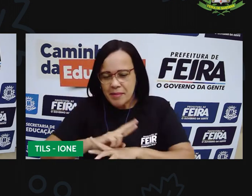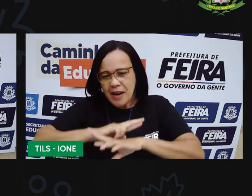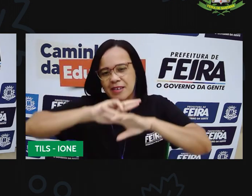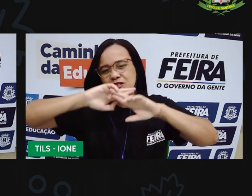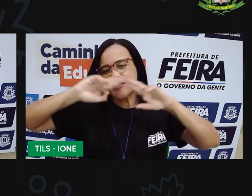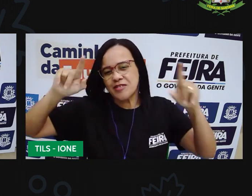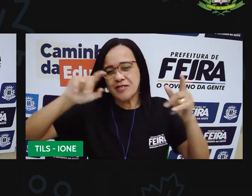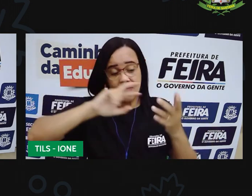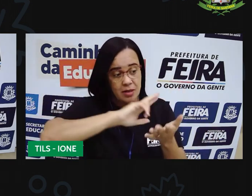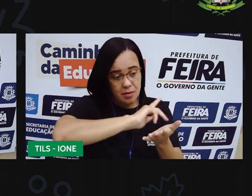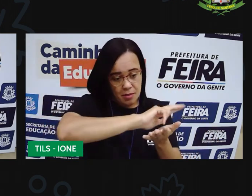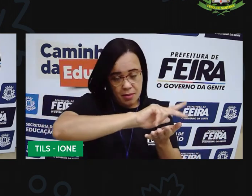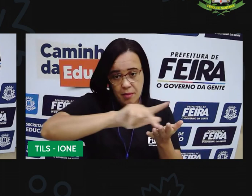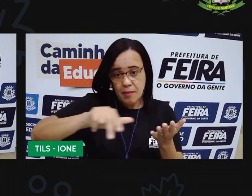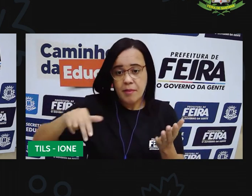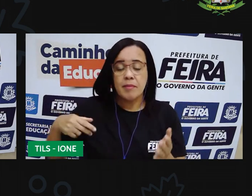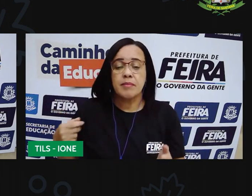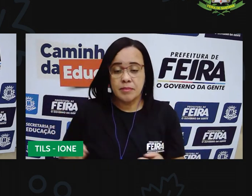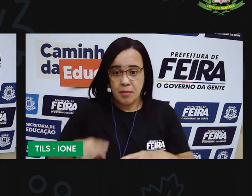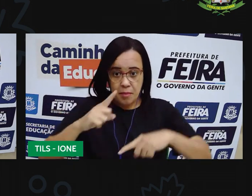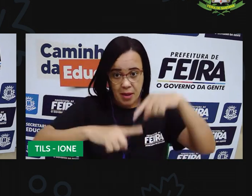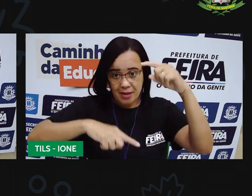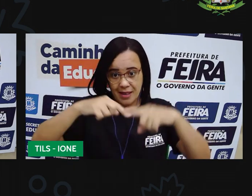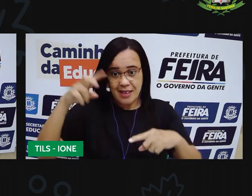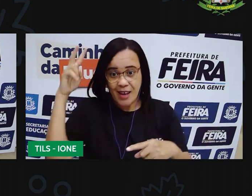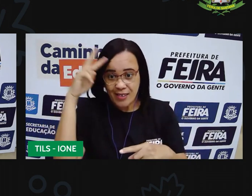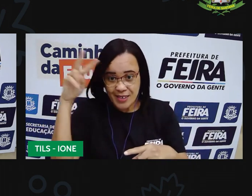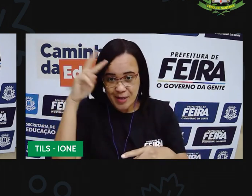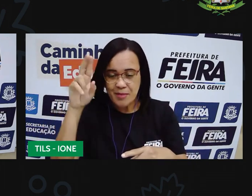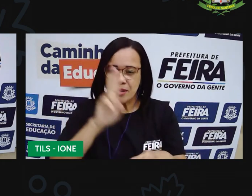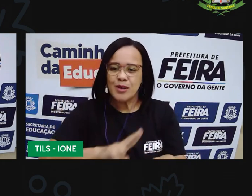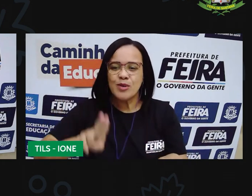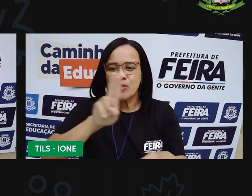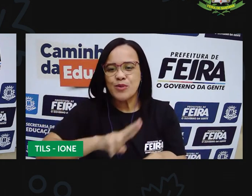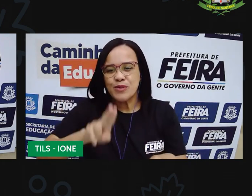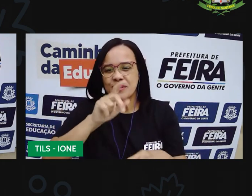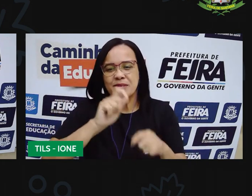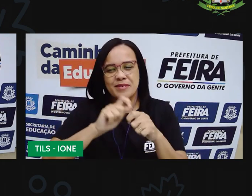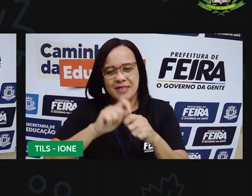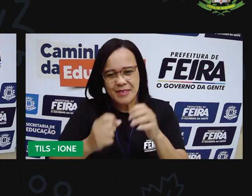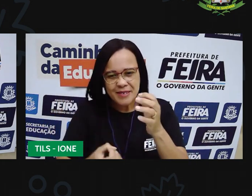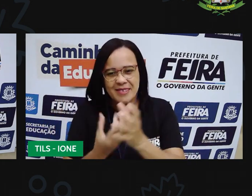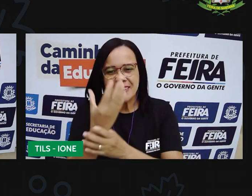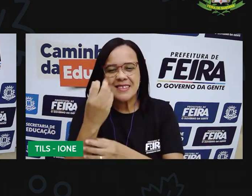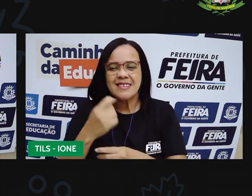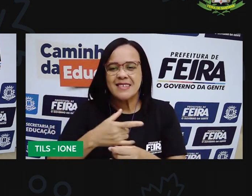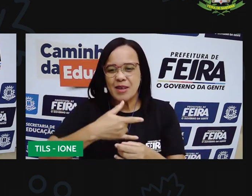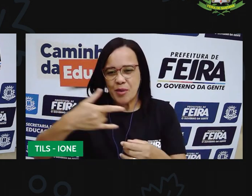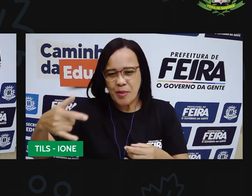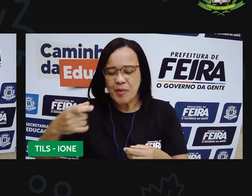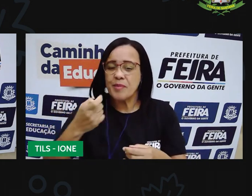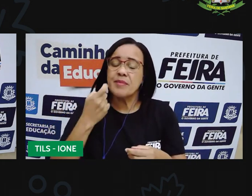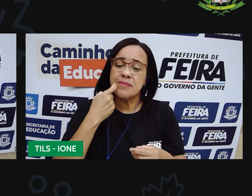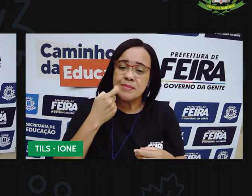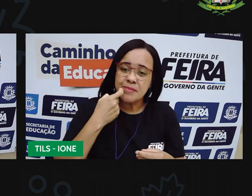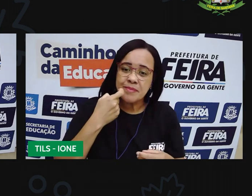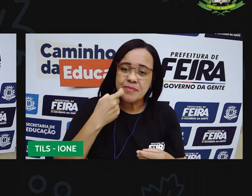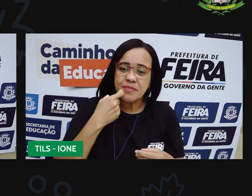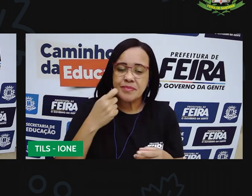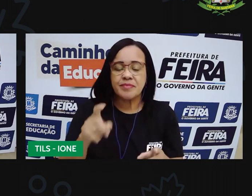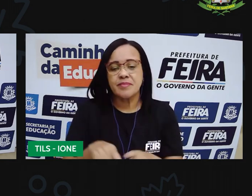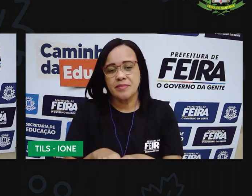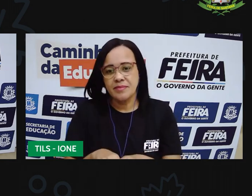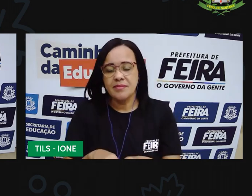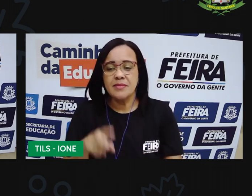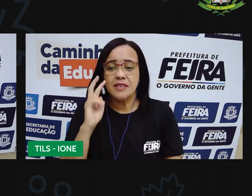dos materiais que você pode utilizar para confeccionar uma pescaria vendo